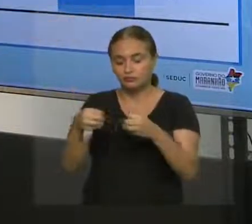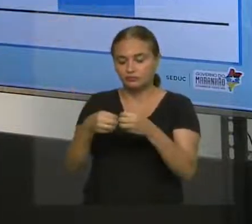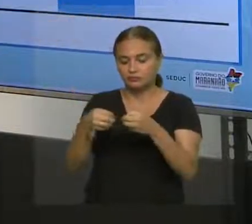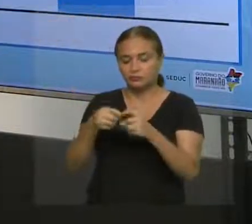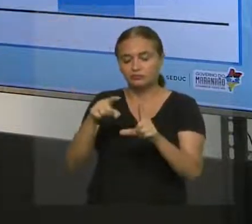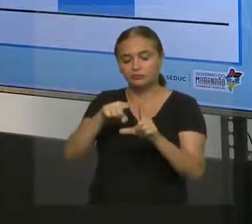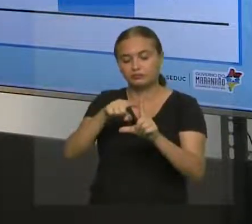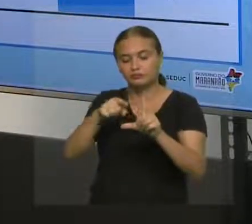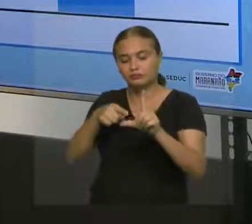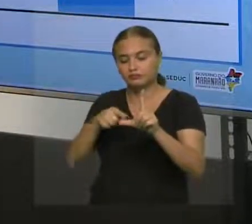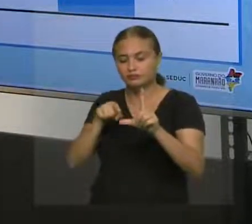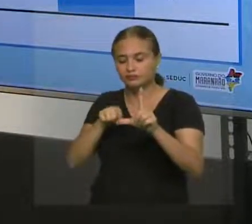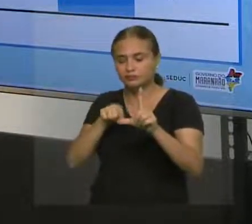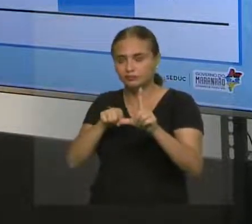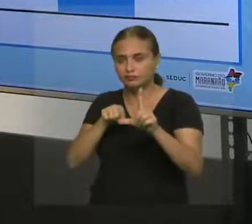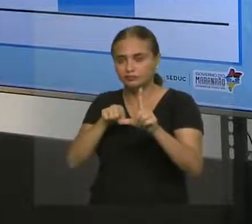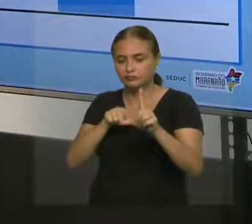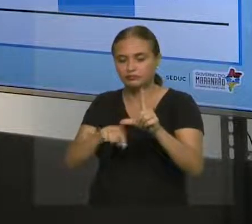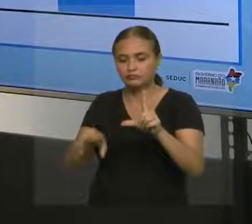Então, o que vai acontecer?